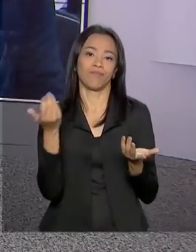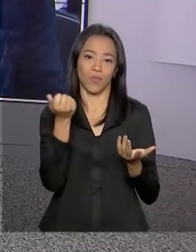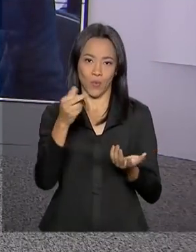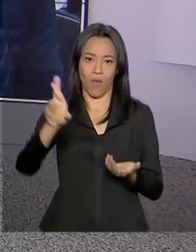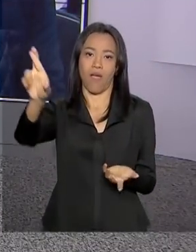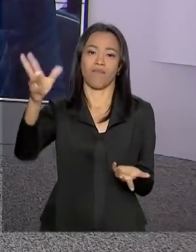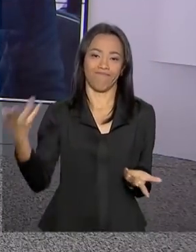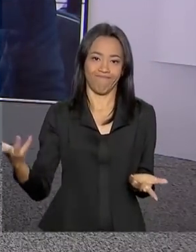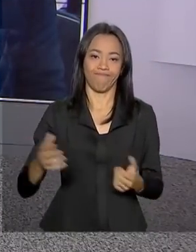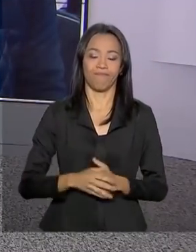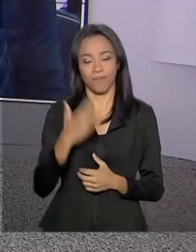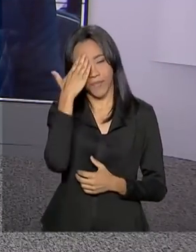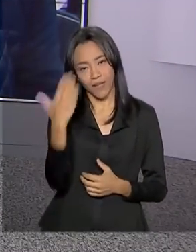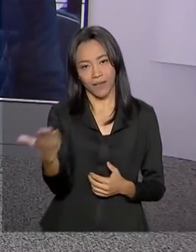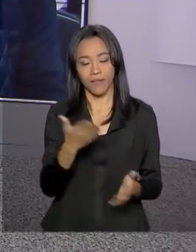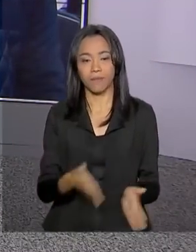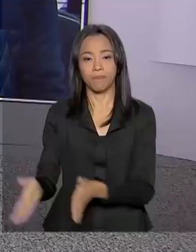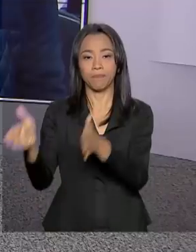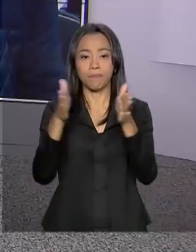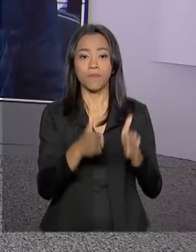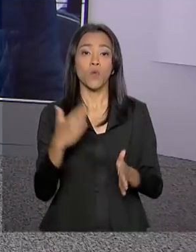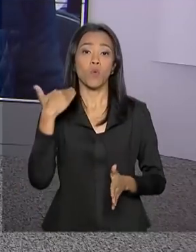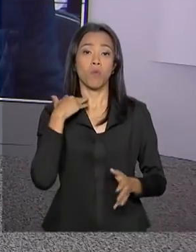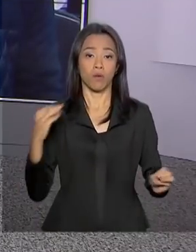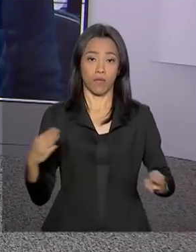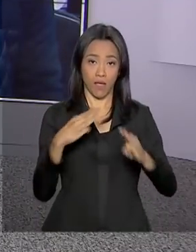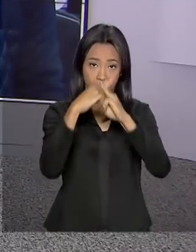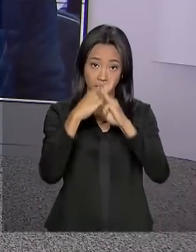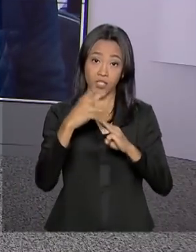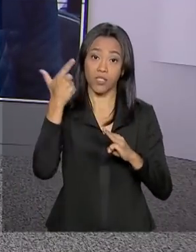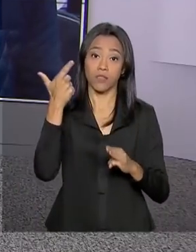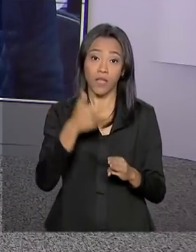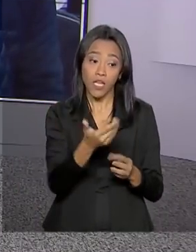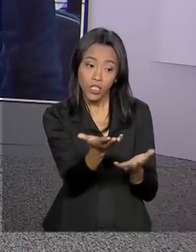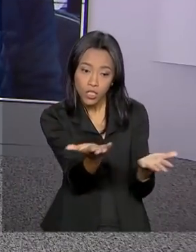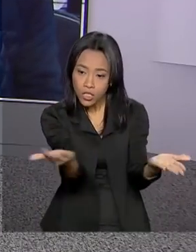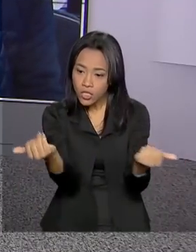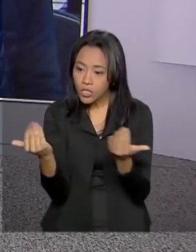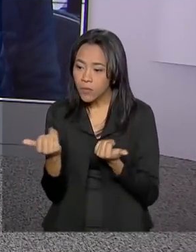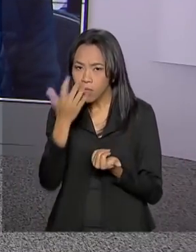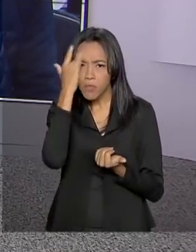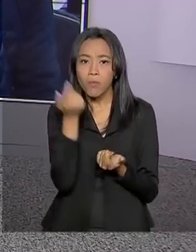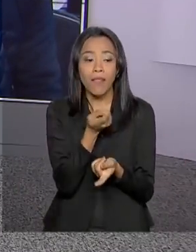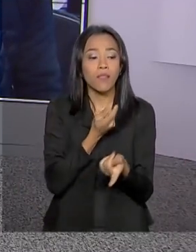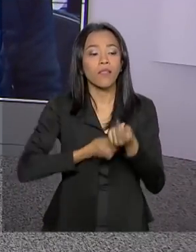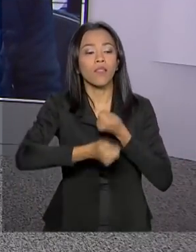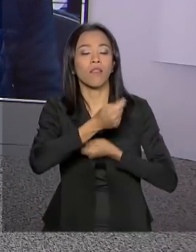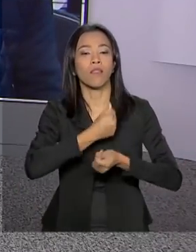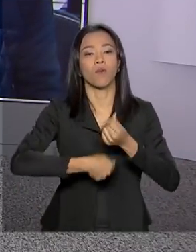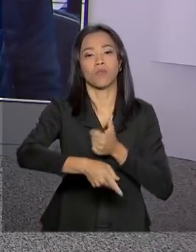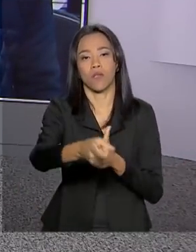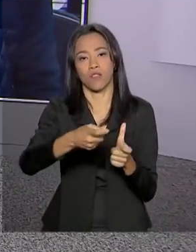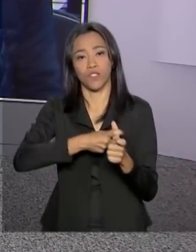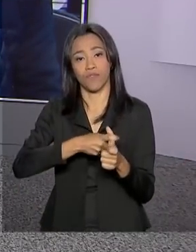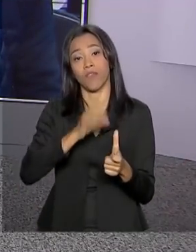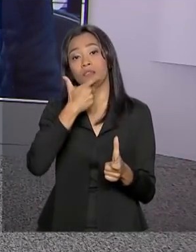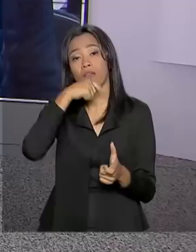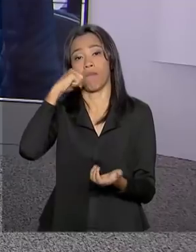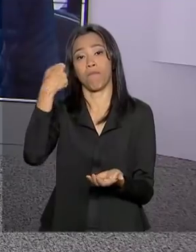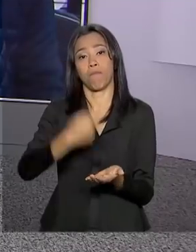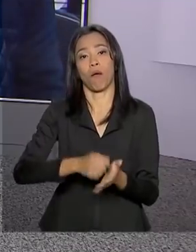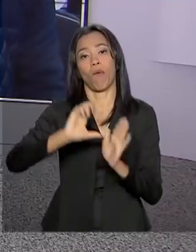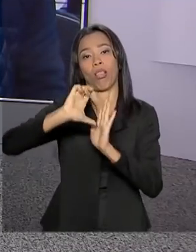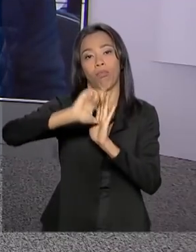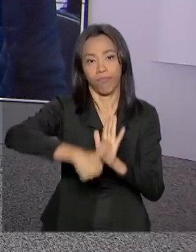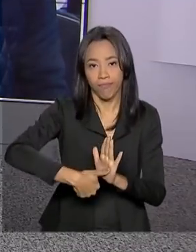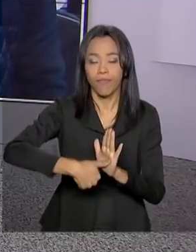pelas suas informações. A Caixa Econômica Federal está renegociando as dívidas de pessoas com pagamentos em atraso. São descontos de até 90%.